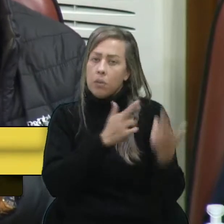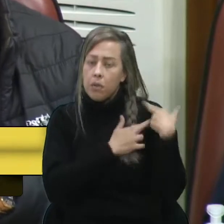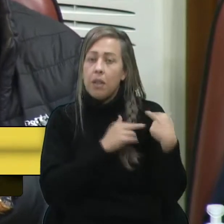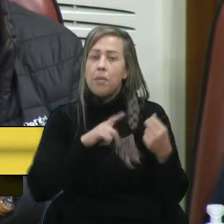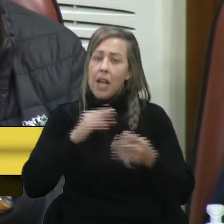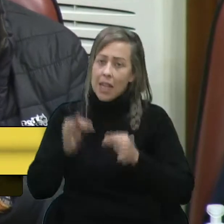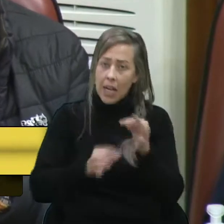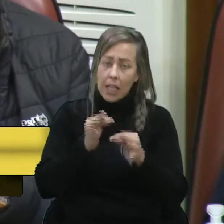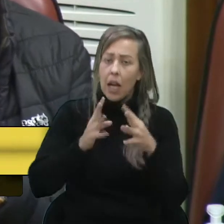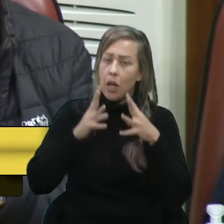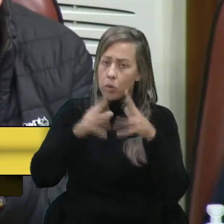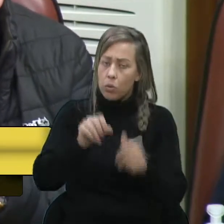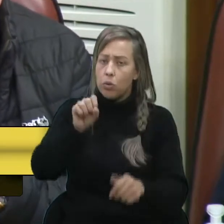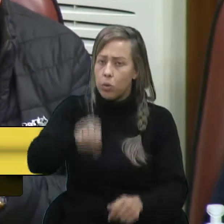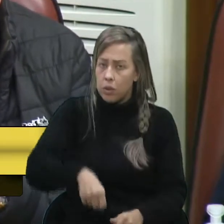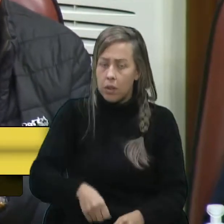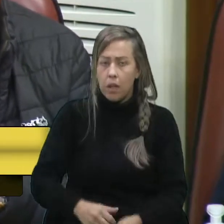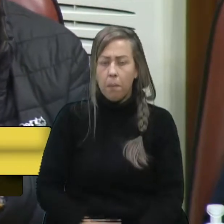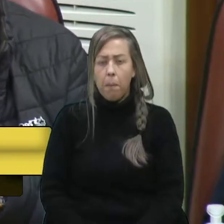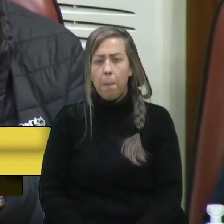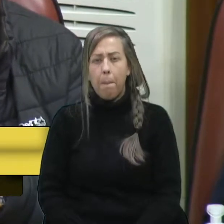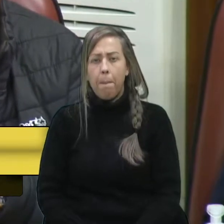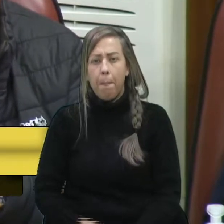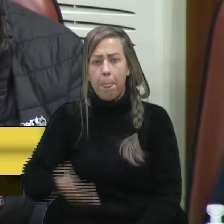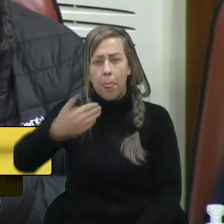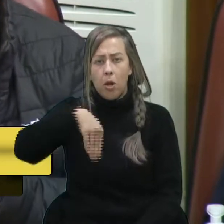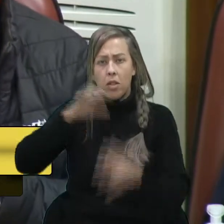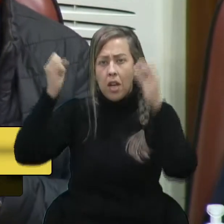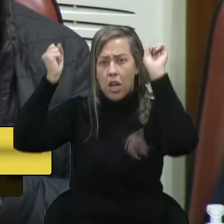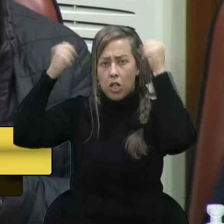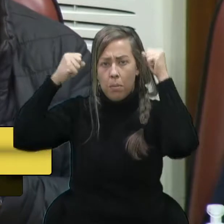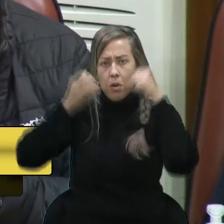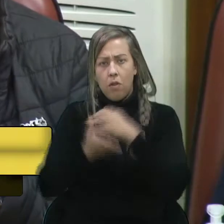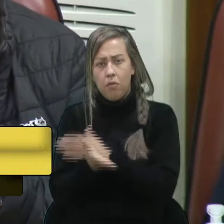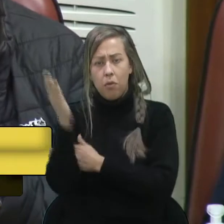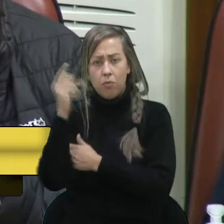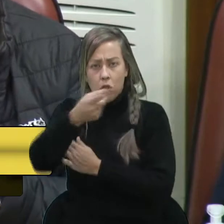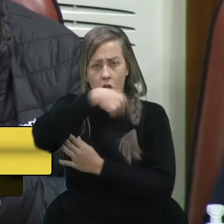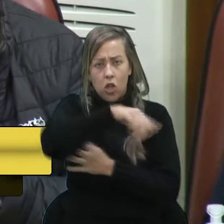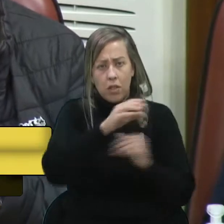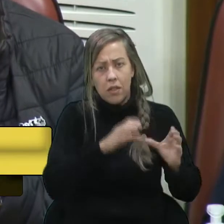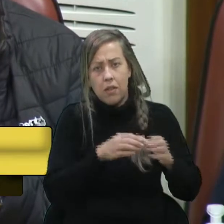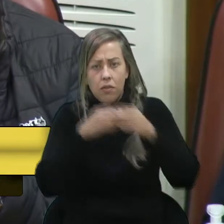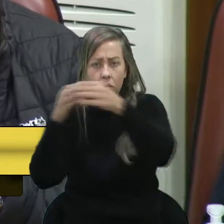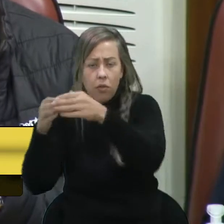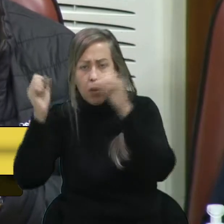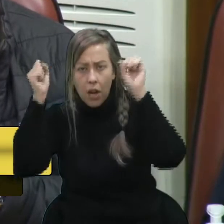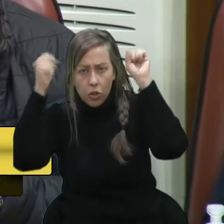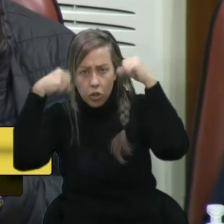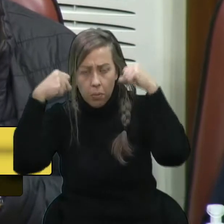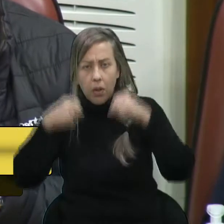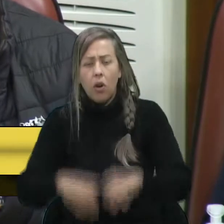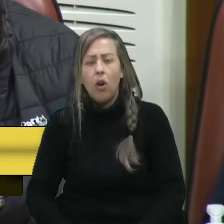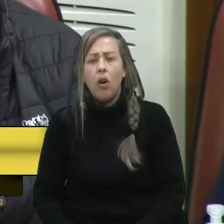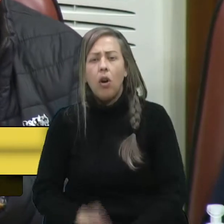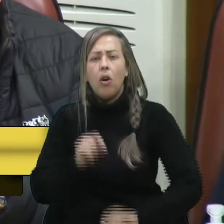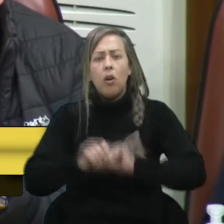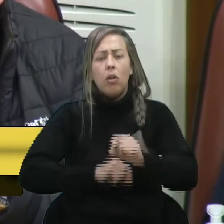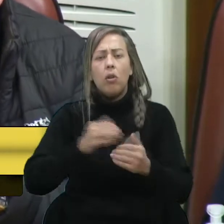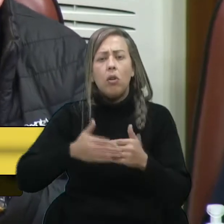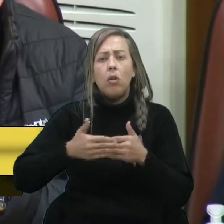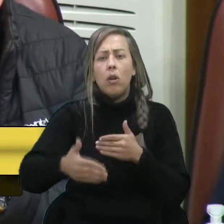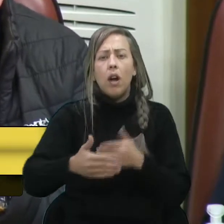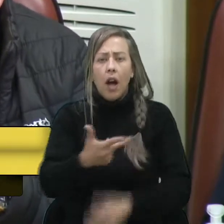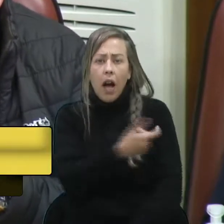tratar, tudo isso. A gente foi a Chapecó e aqui os vereadores que participaram já, mediante essa situação, que